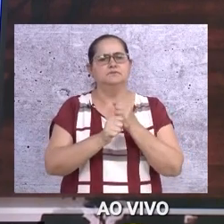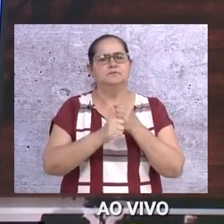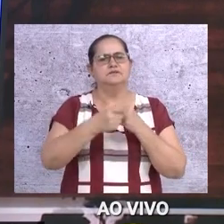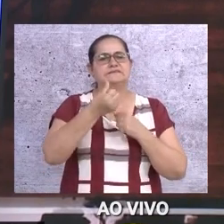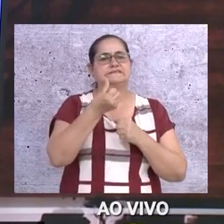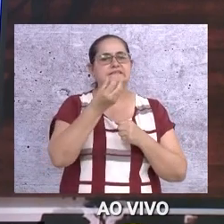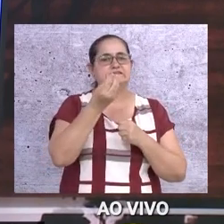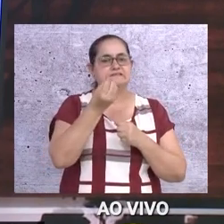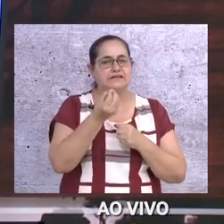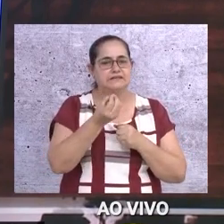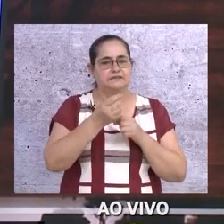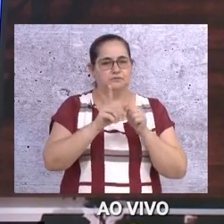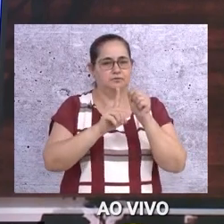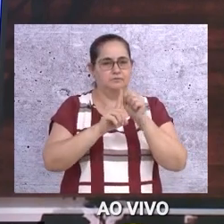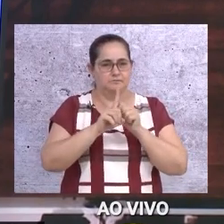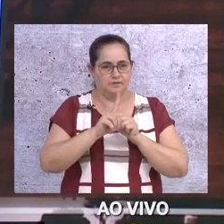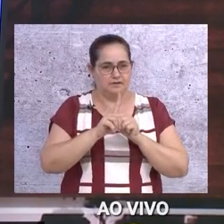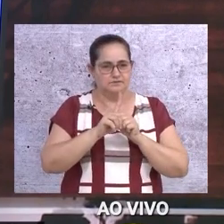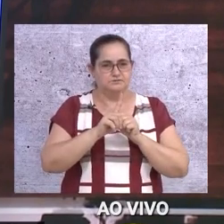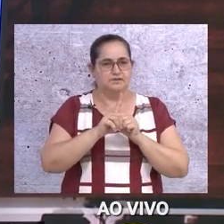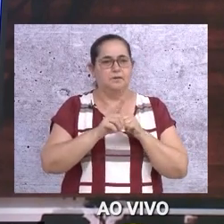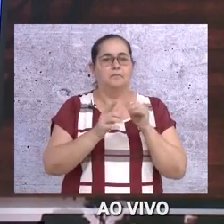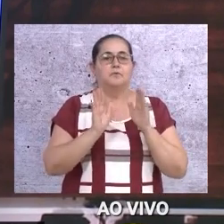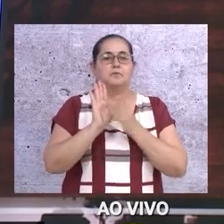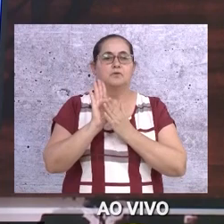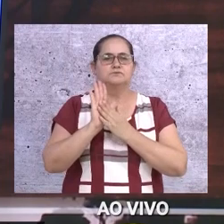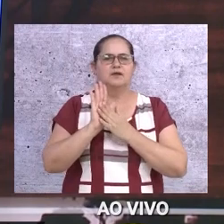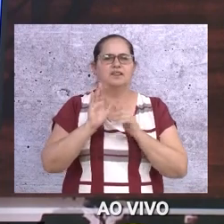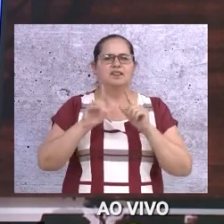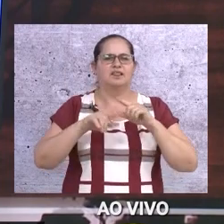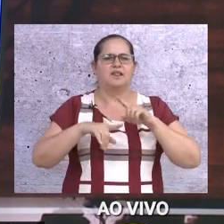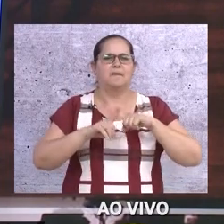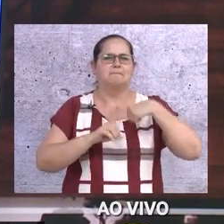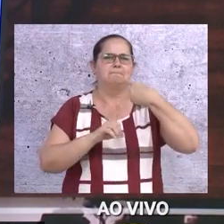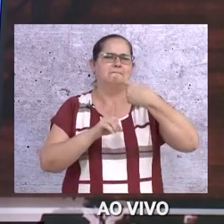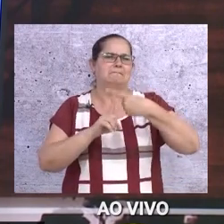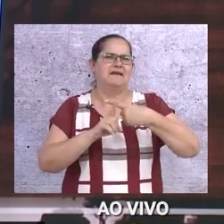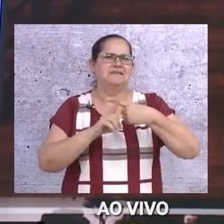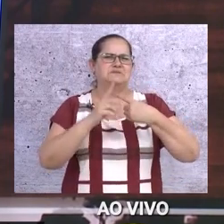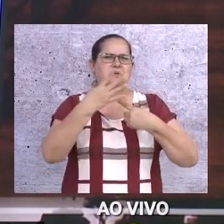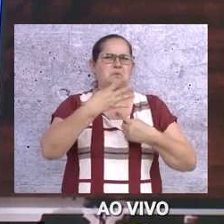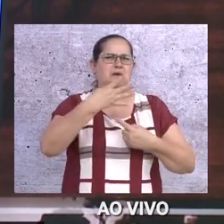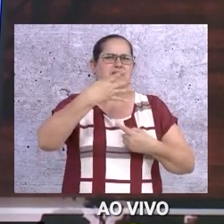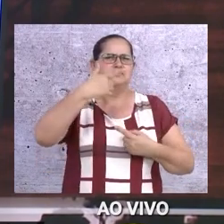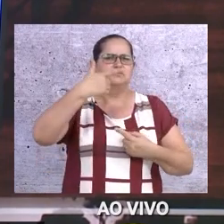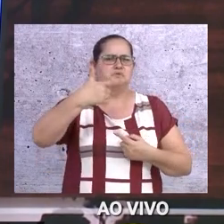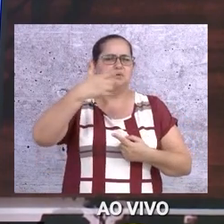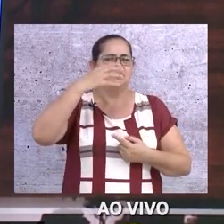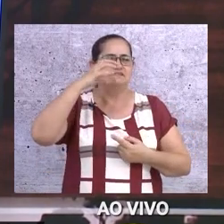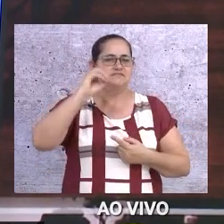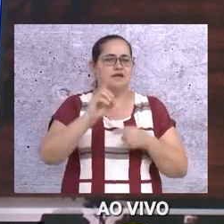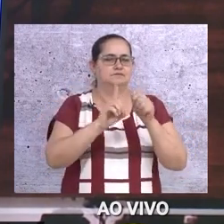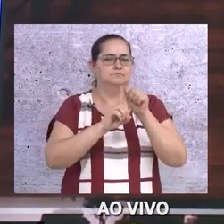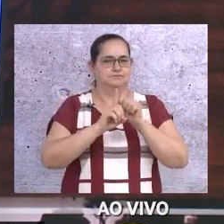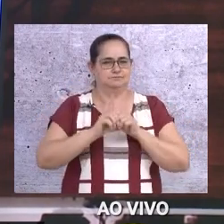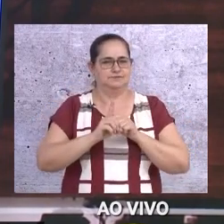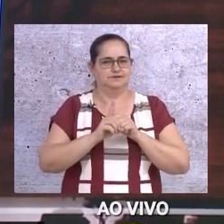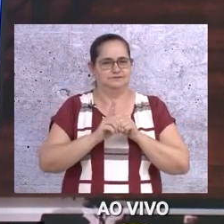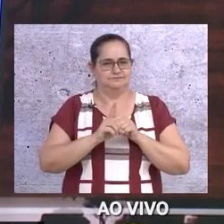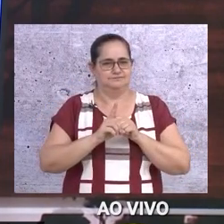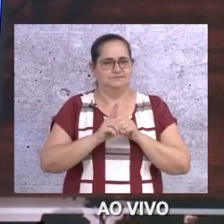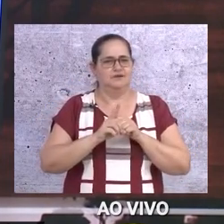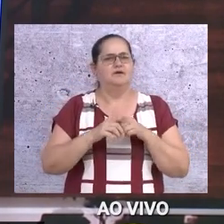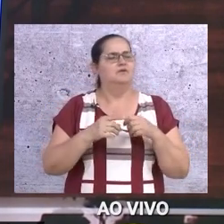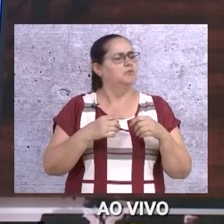atendimentos, né? É a meta proposta. Nós estamos com mais de 420 atendimentos mês. O que